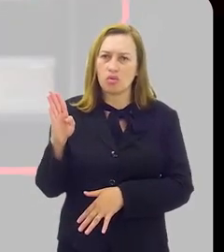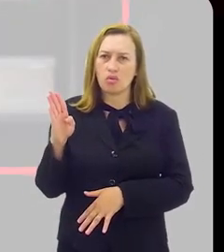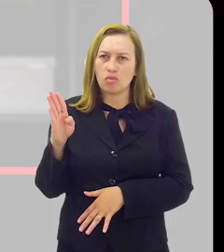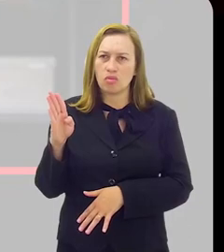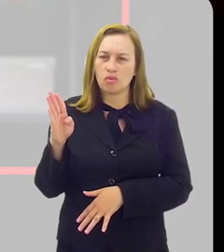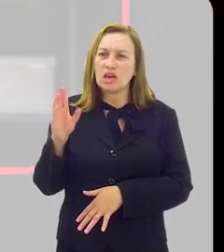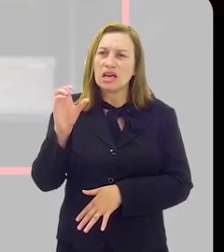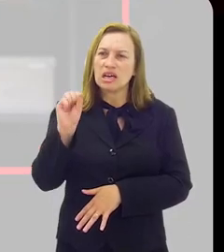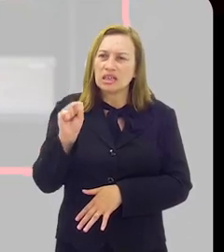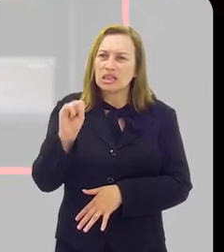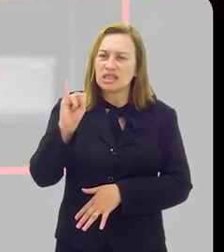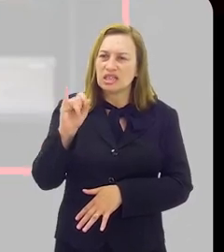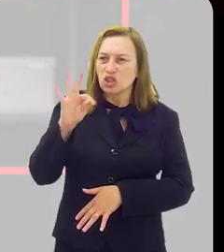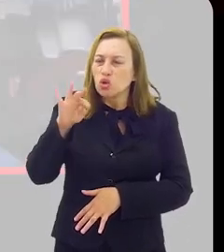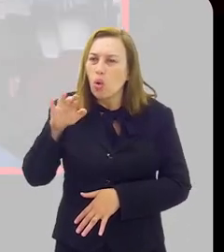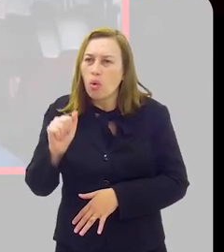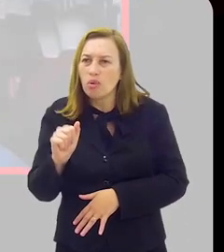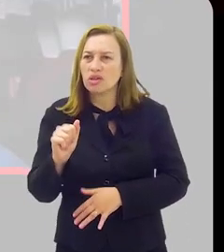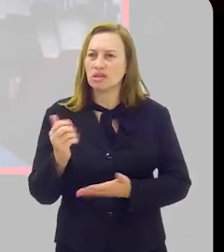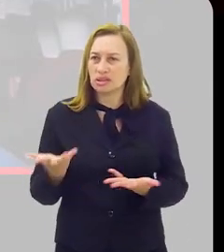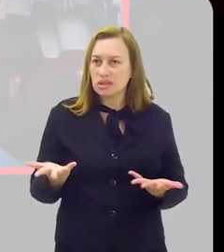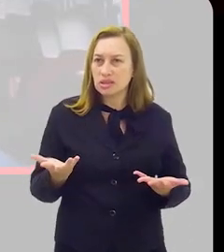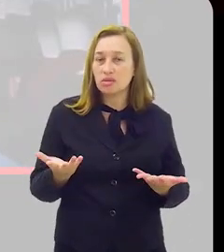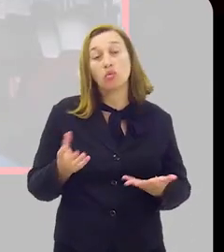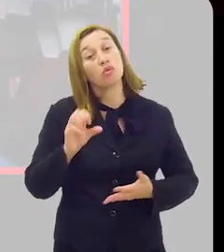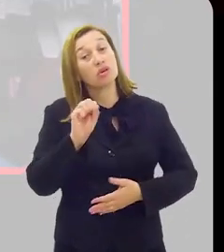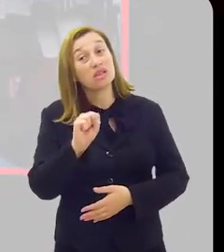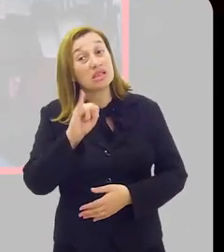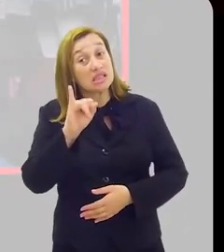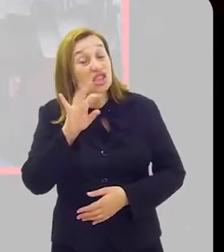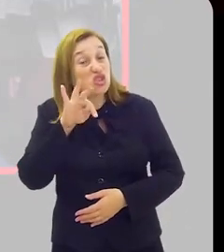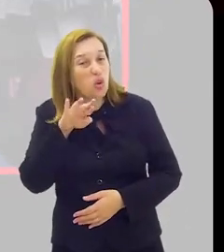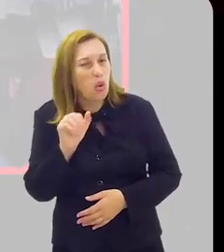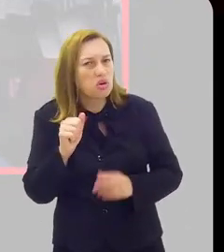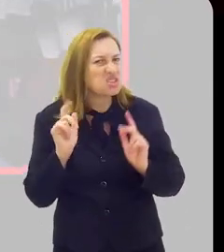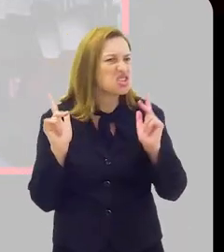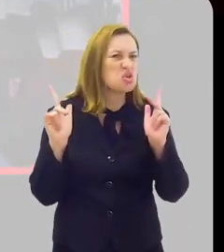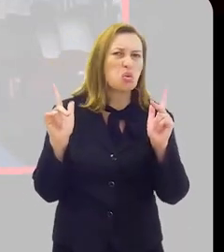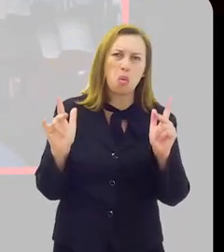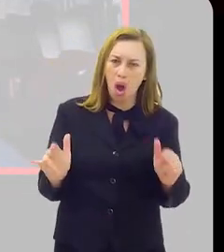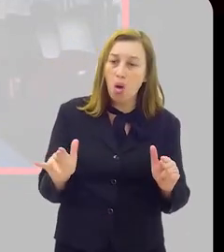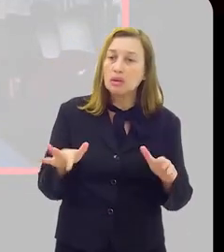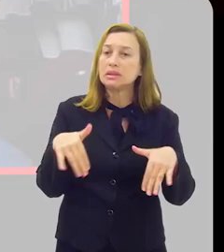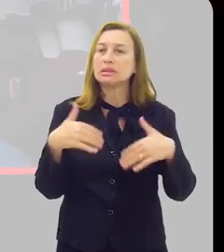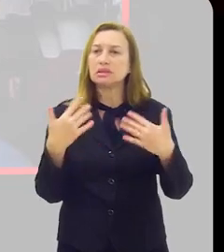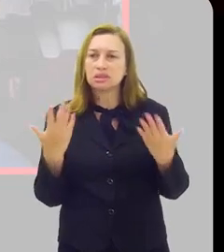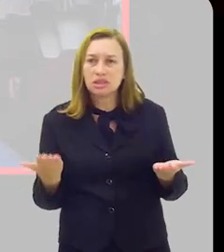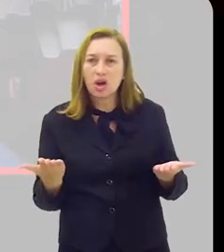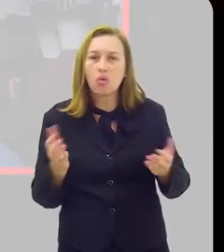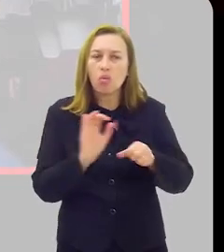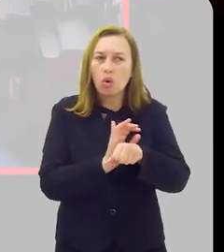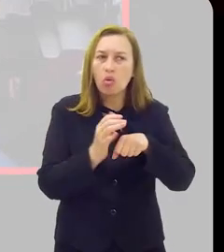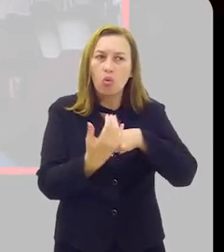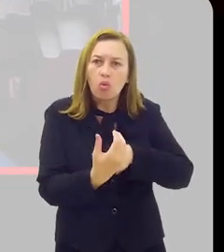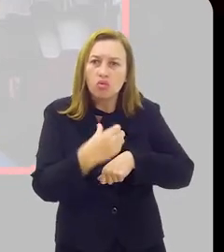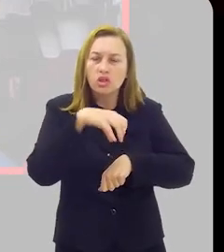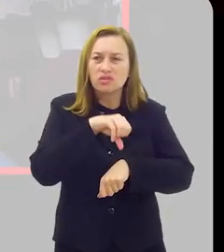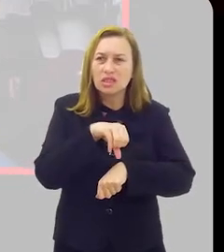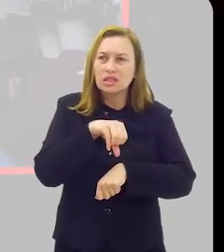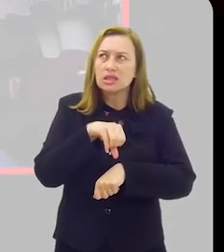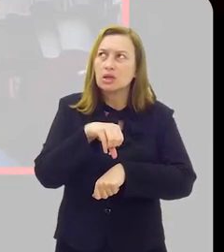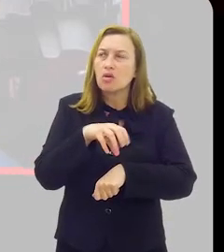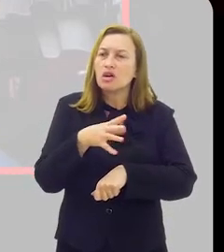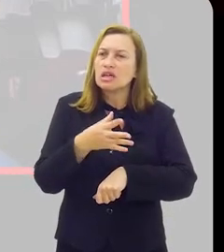pessoa está com Covid-19? Olha, os sintomas continuam os mesmos. Então, a Covid tem um